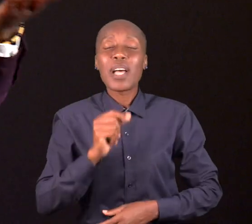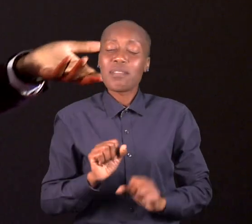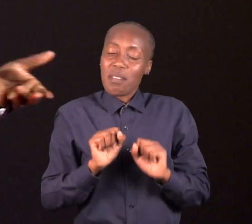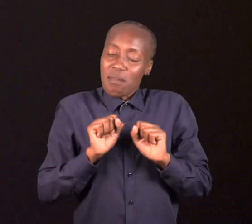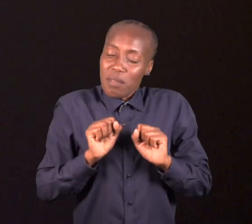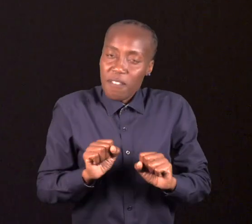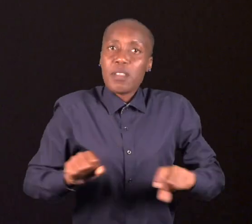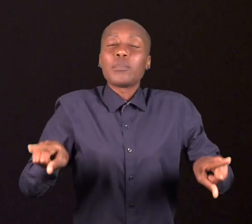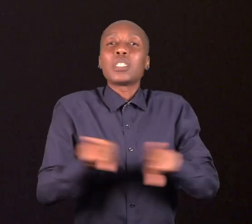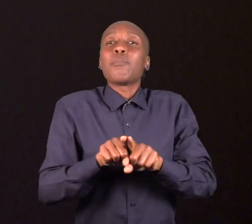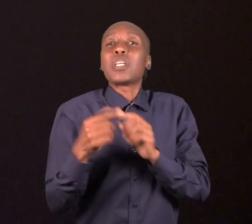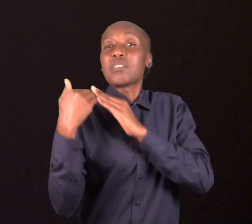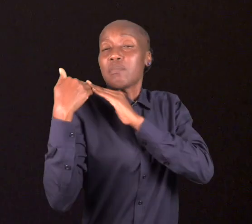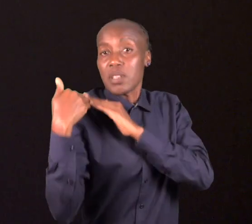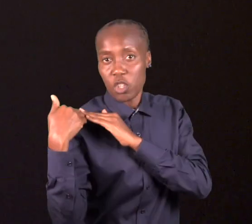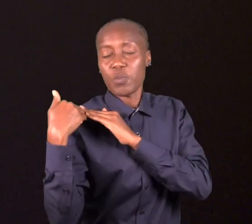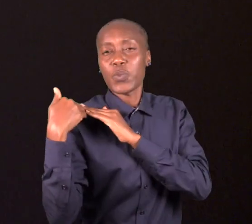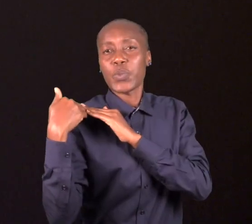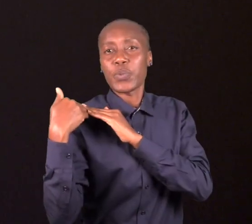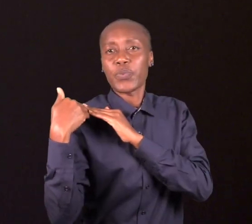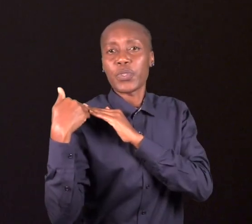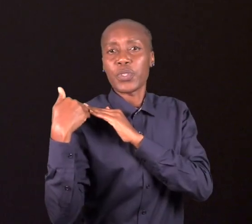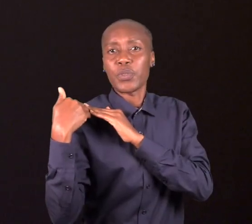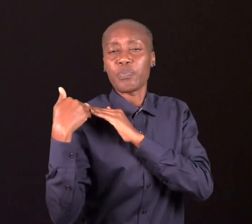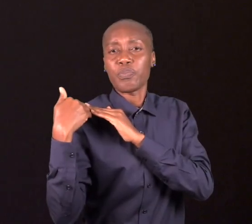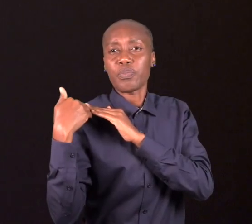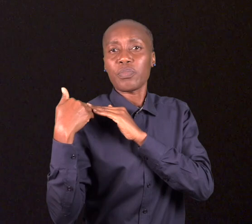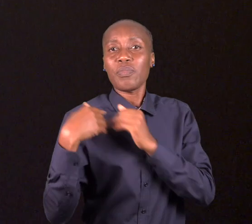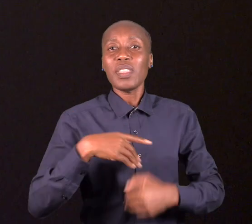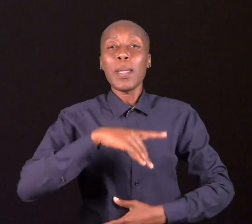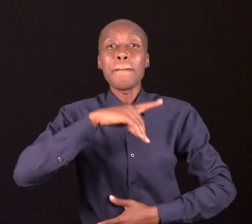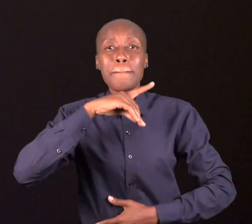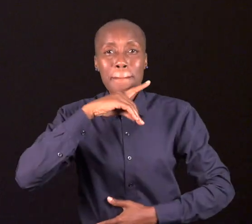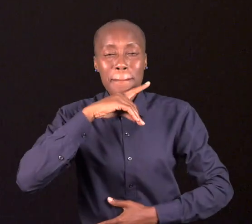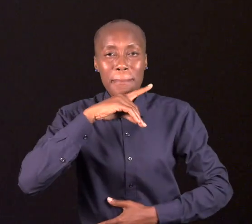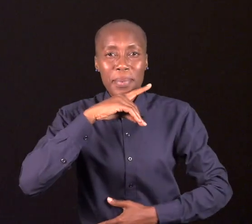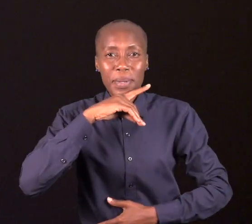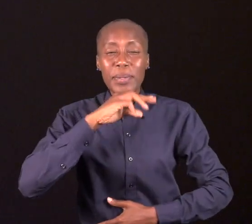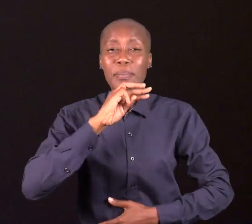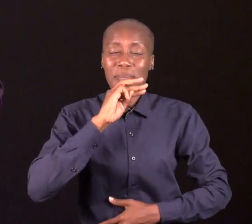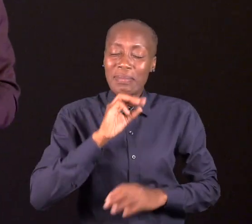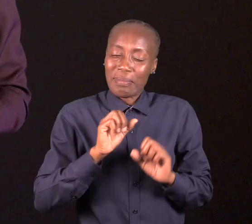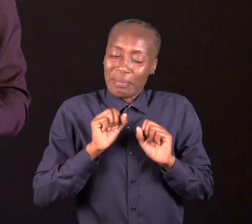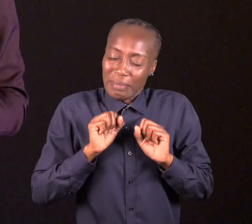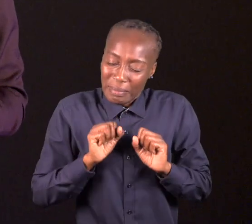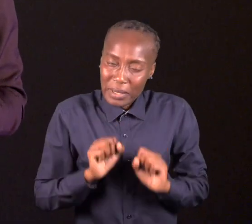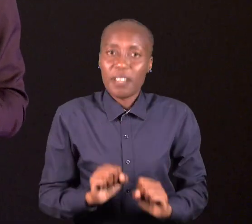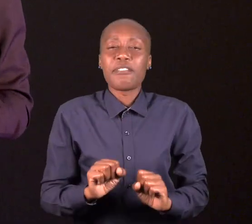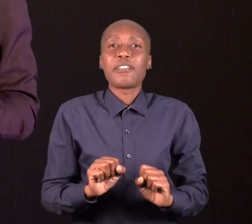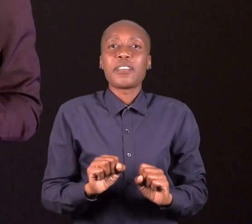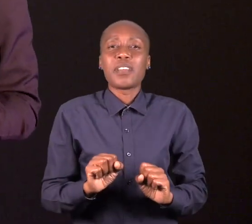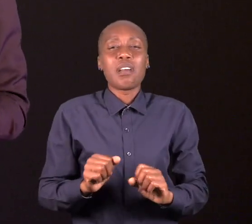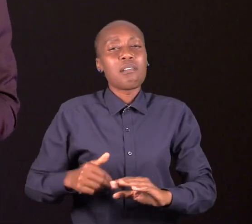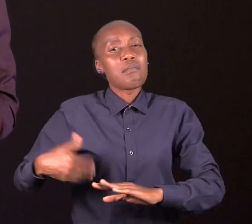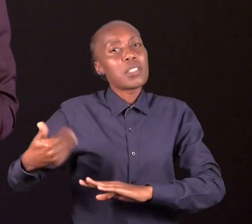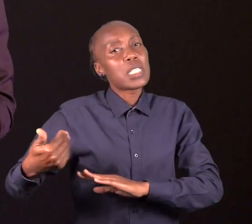rapazes, devemos fazer a nossa parte como jovens. Sobretudo os pais, não é? Devem